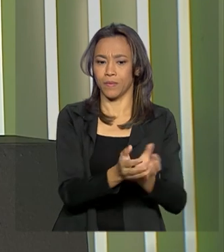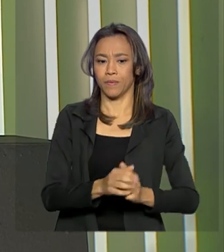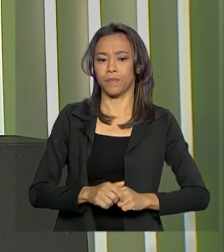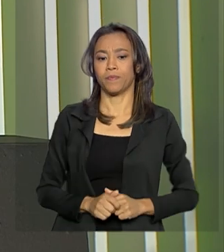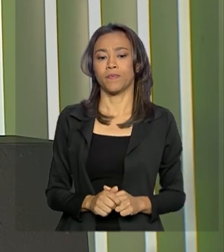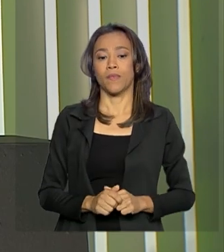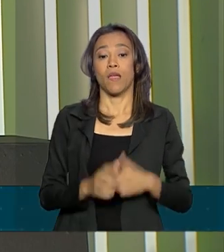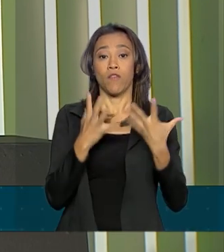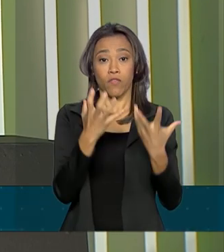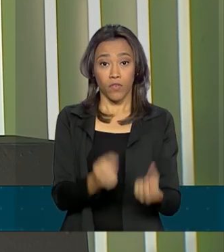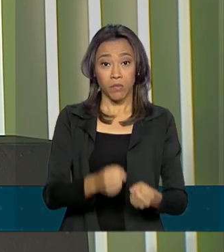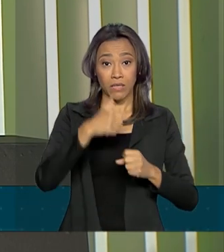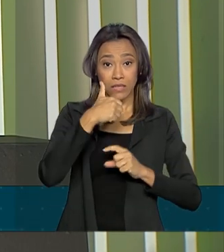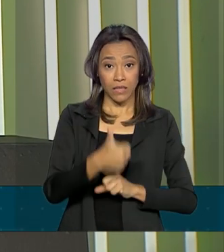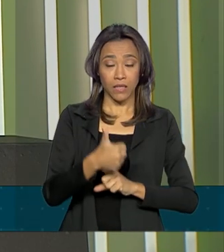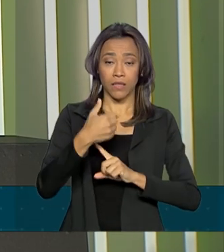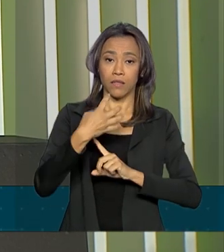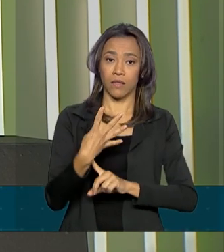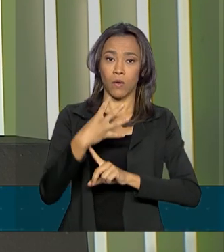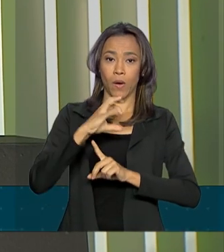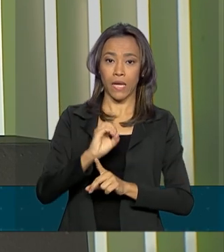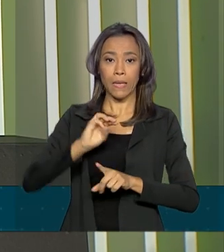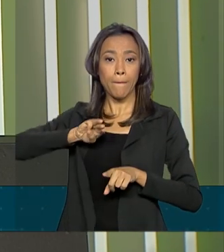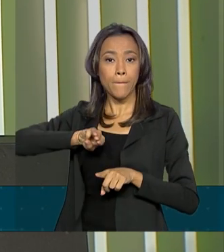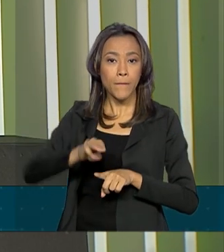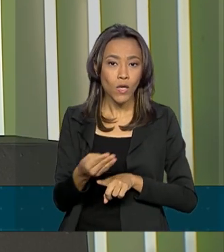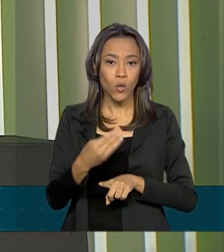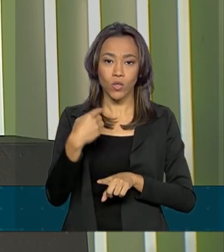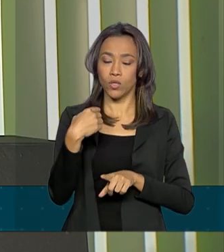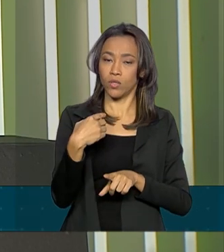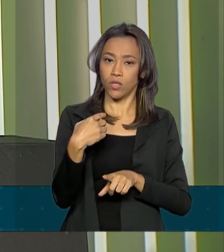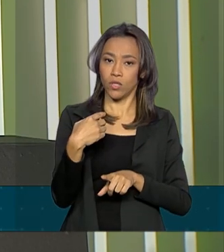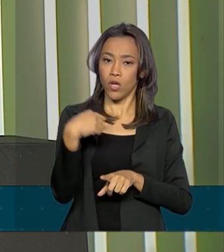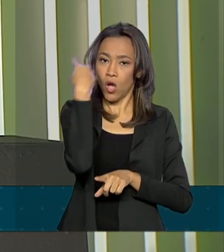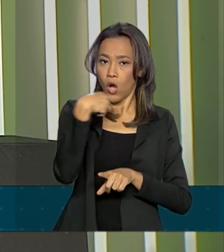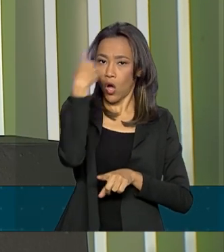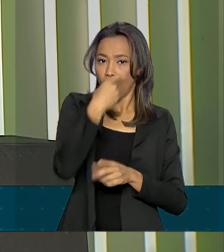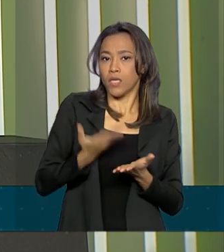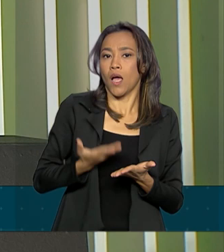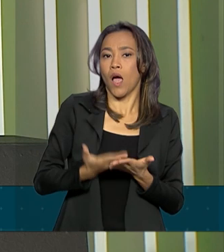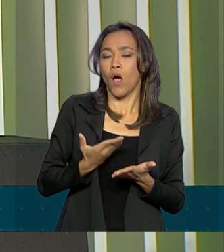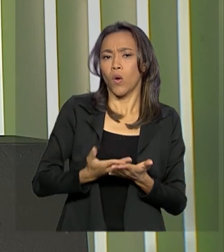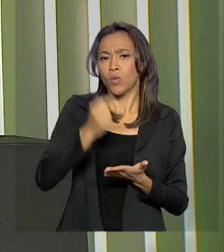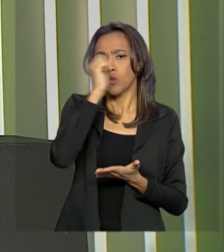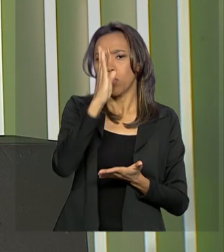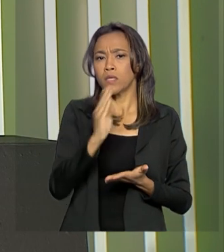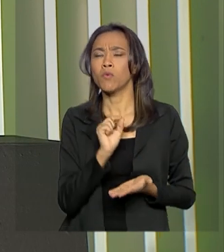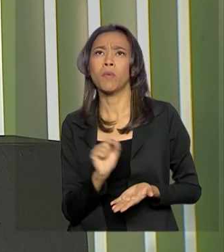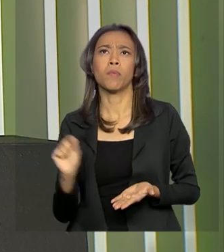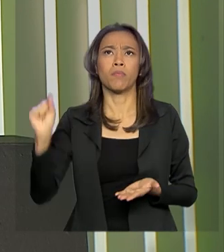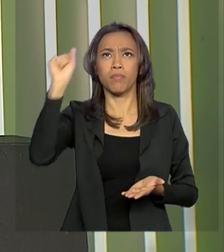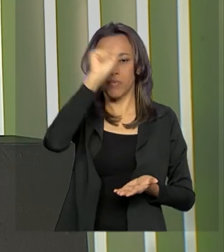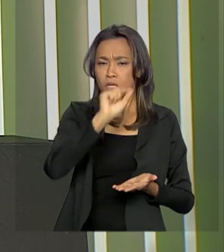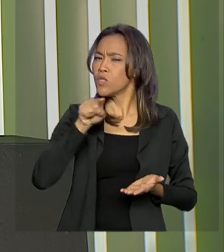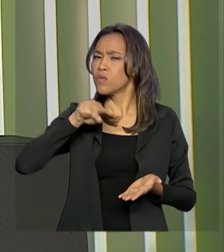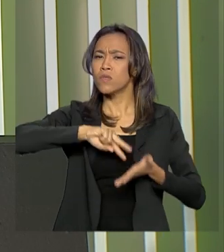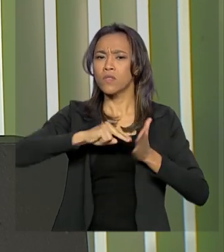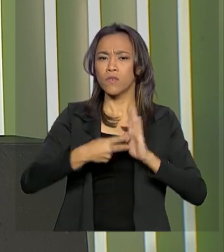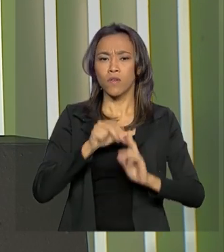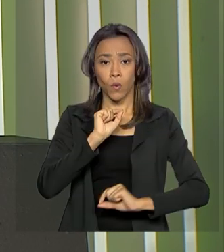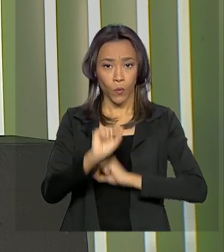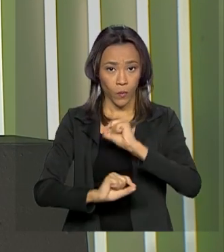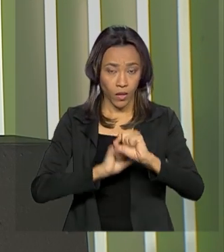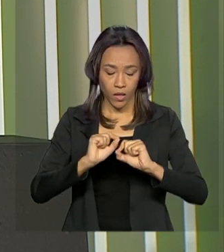viabilizar 140 milhões de horas, aulas para alunos no Brasil inteiro, que vão significar